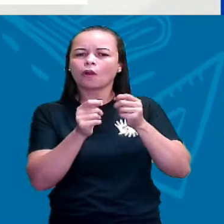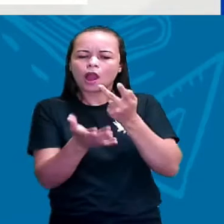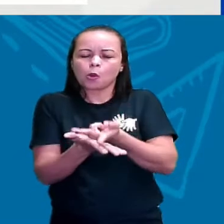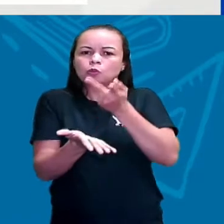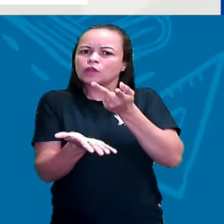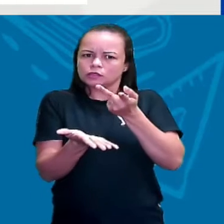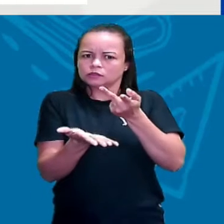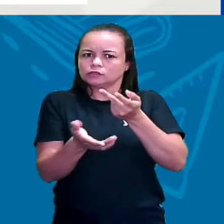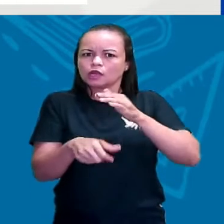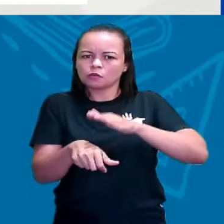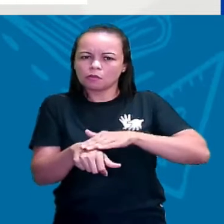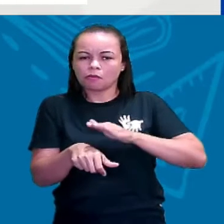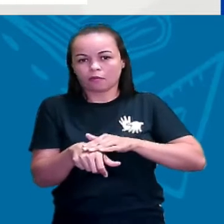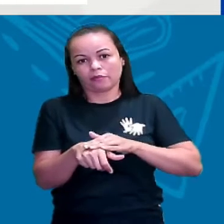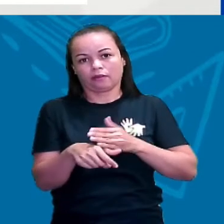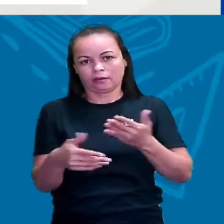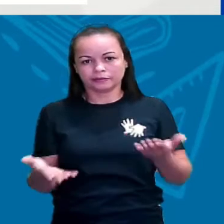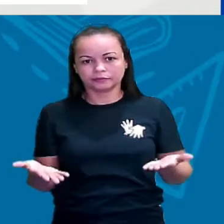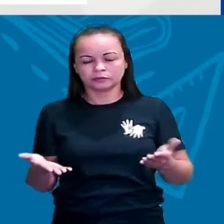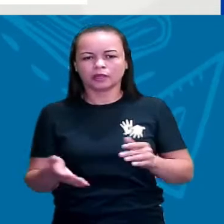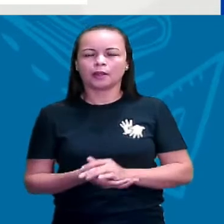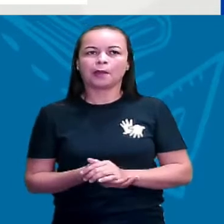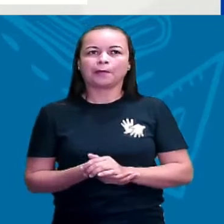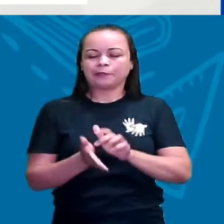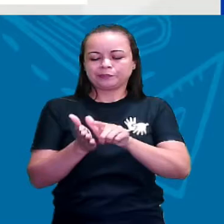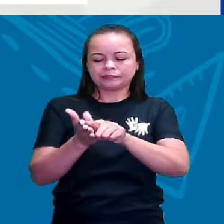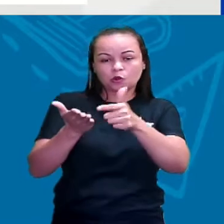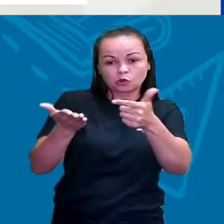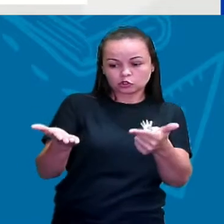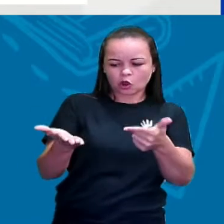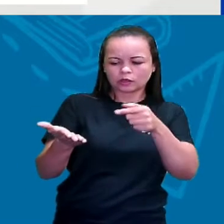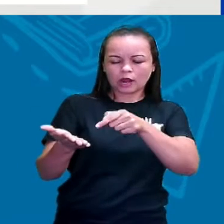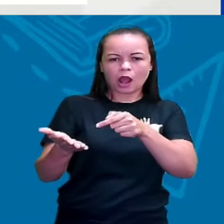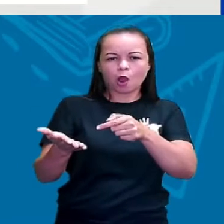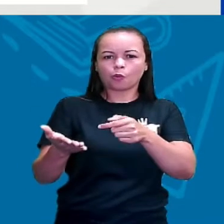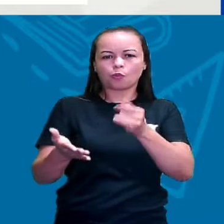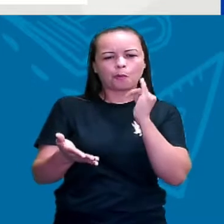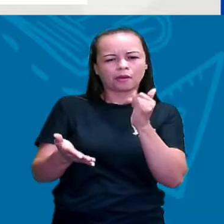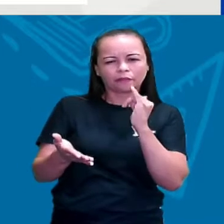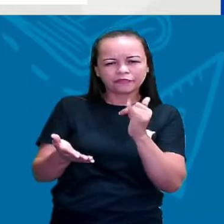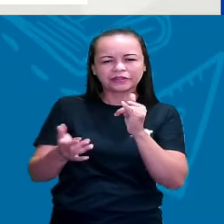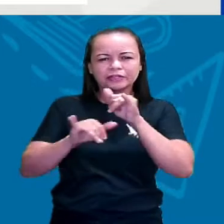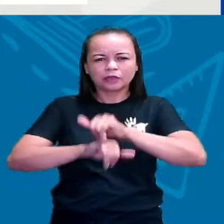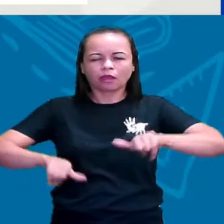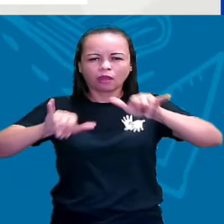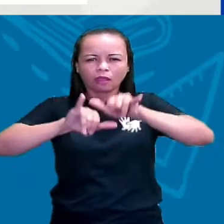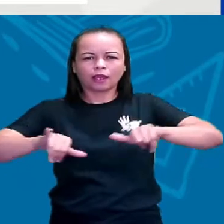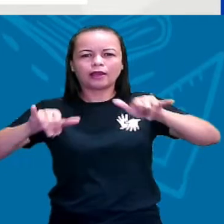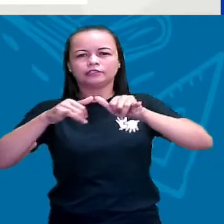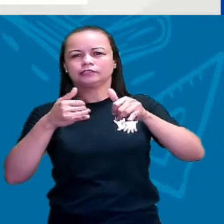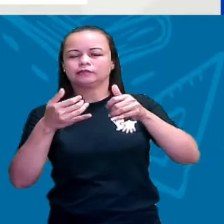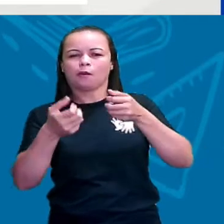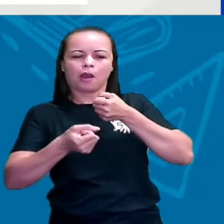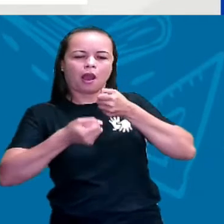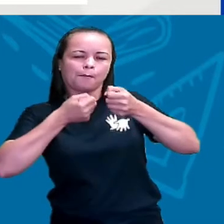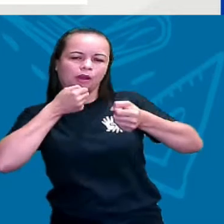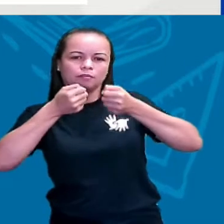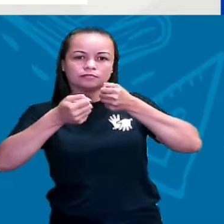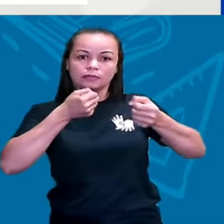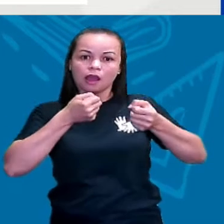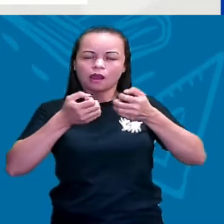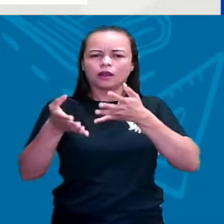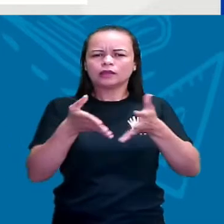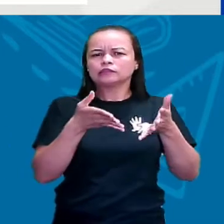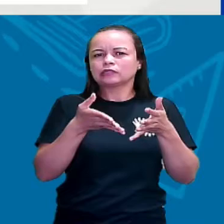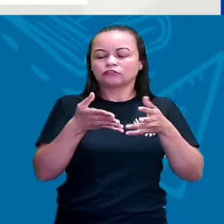Então, saiu no jornal uma notícia ou uma reportagem e a gente vai lá fazer